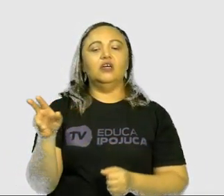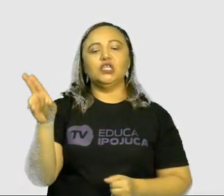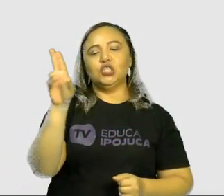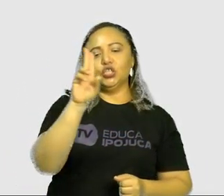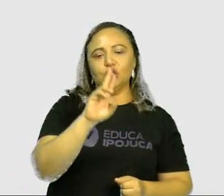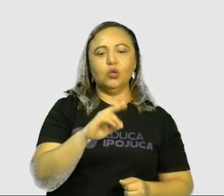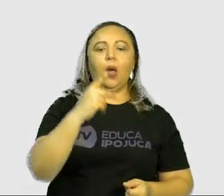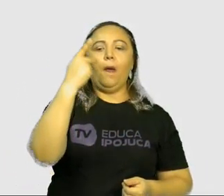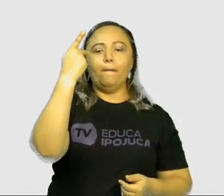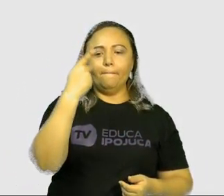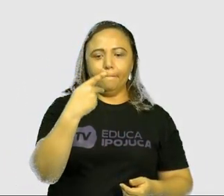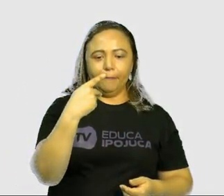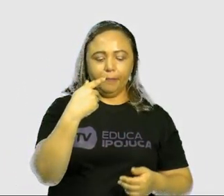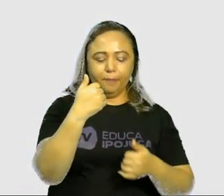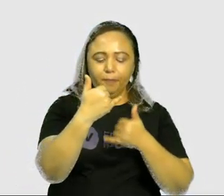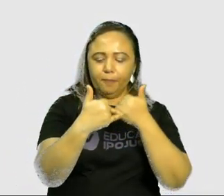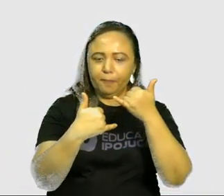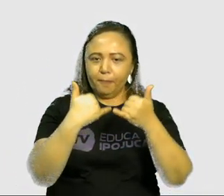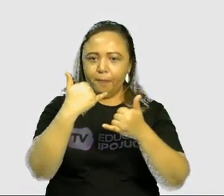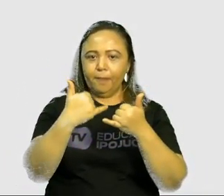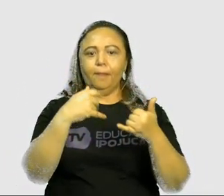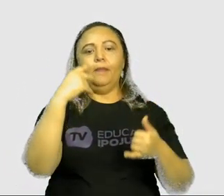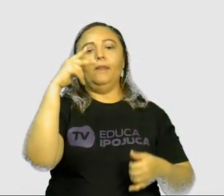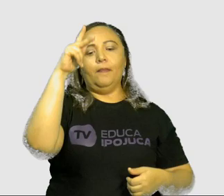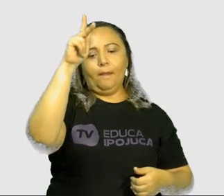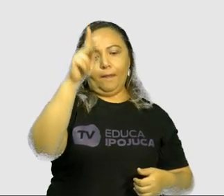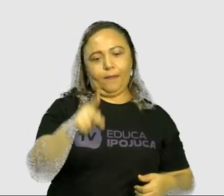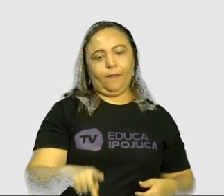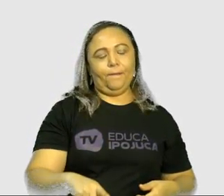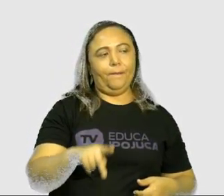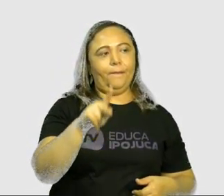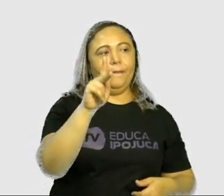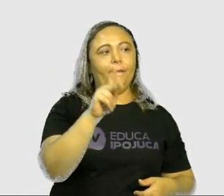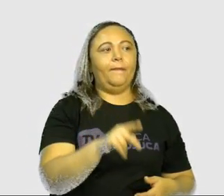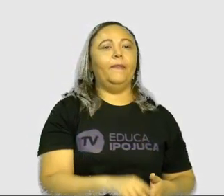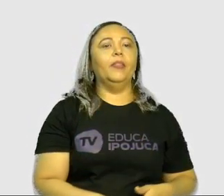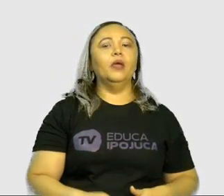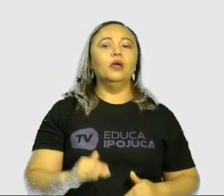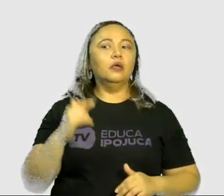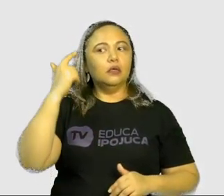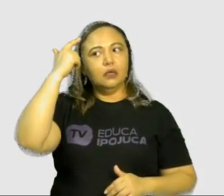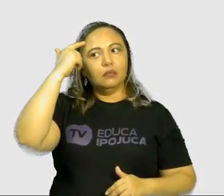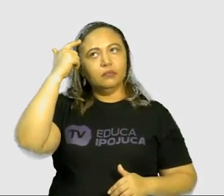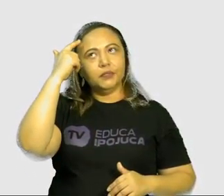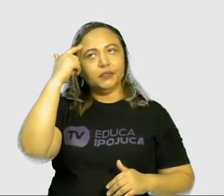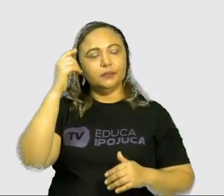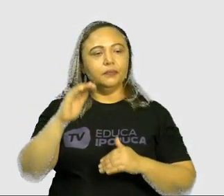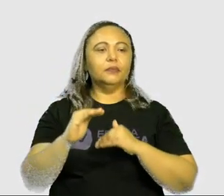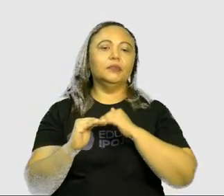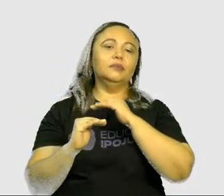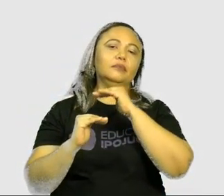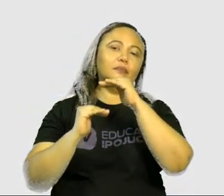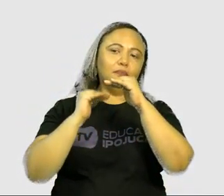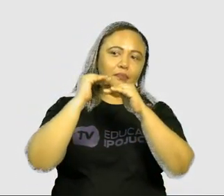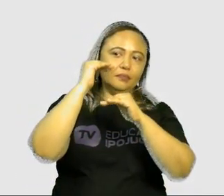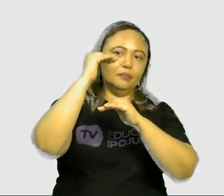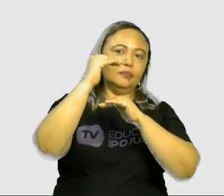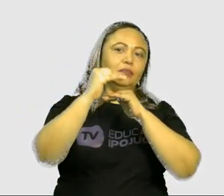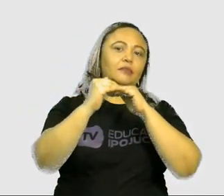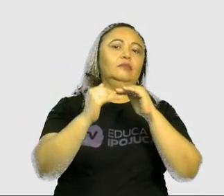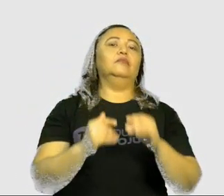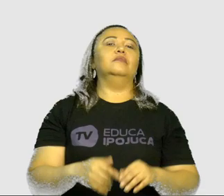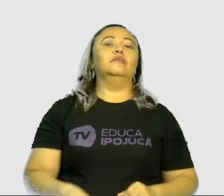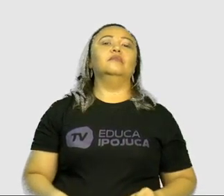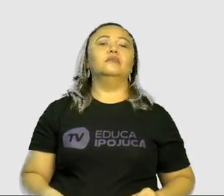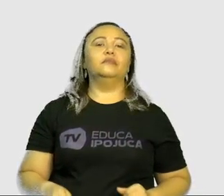construir várias coisas. E assim você vai desenvolvendo a sua mente, desenvolvendo o seu corpo. E